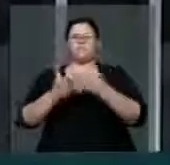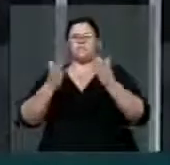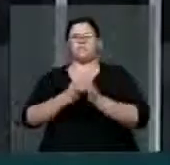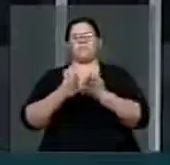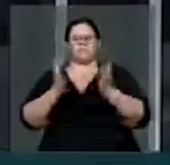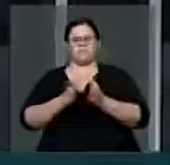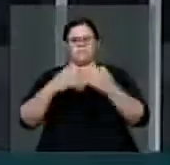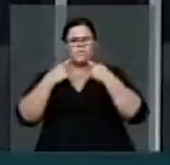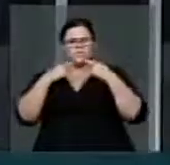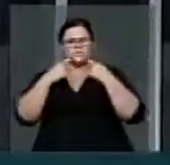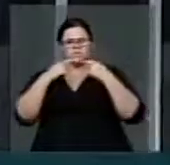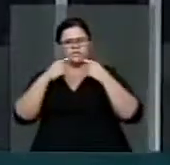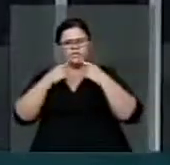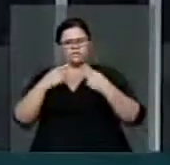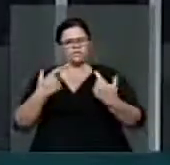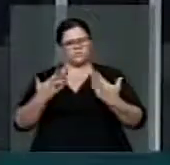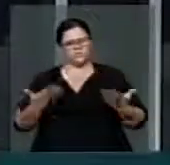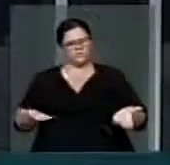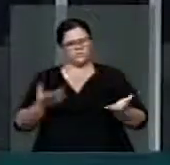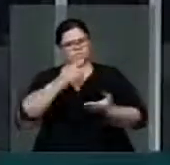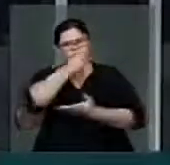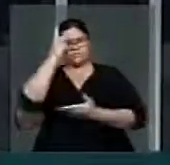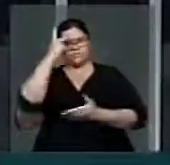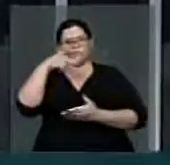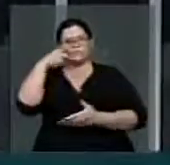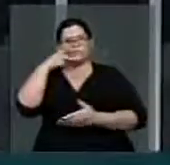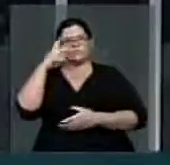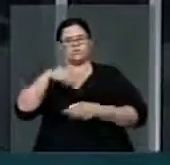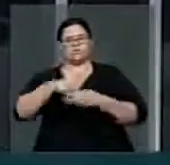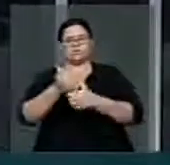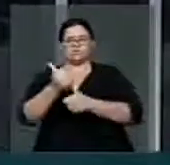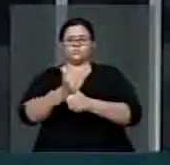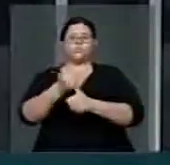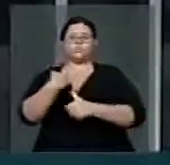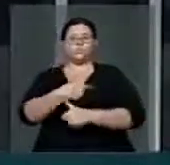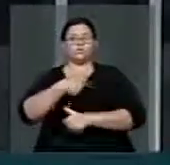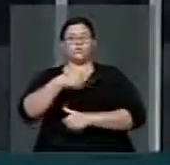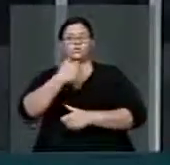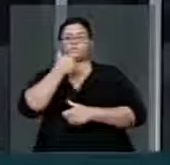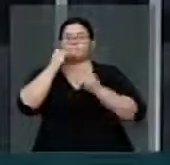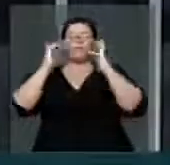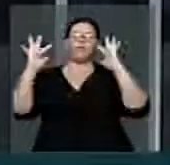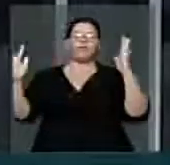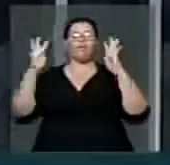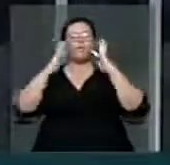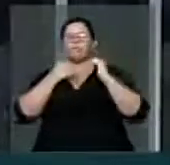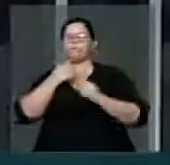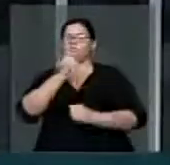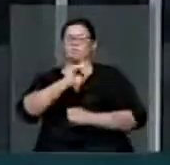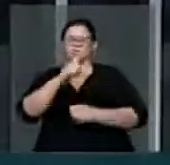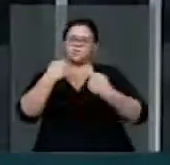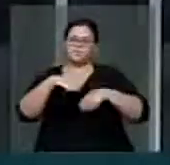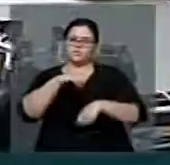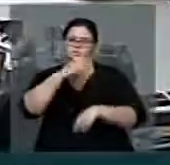crítica aos agentes políticos eleitos. Não vamos nos iludir. Obrigado. presidente, senhor presidente.